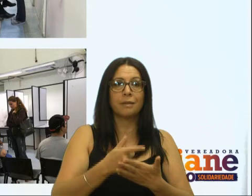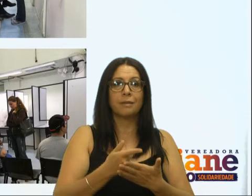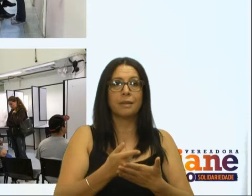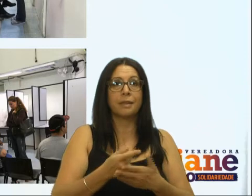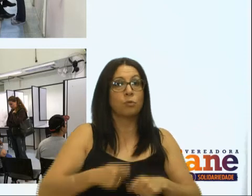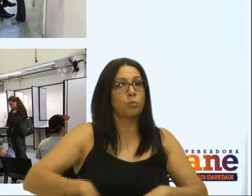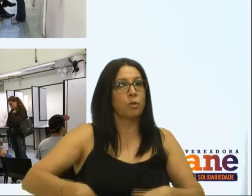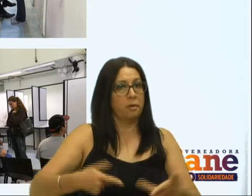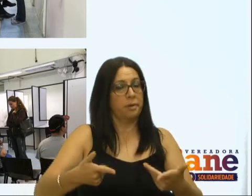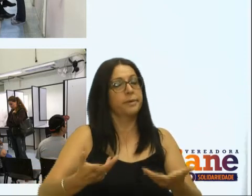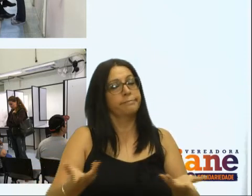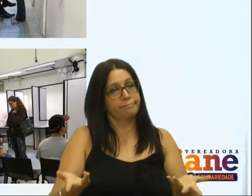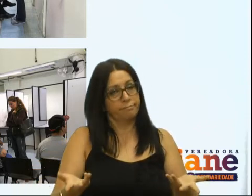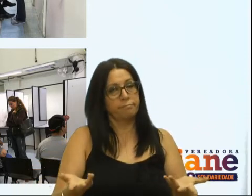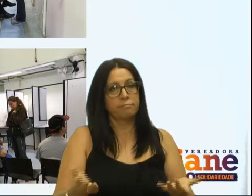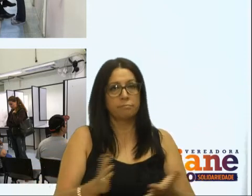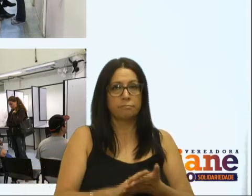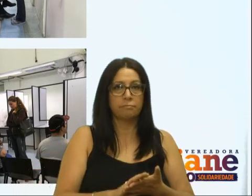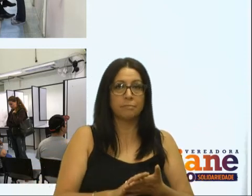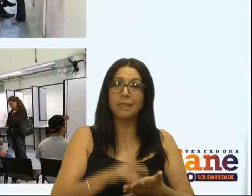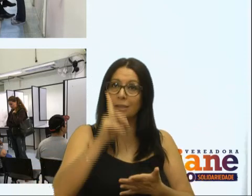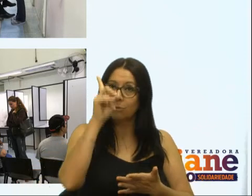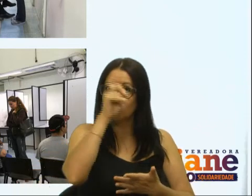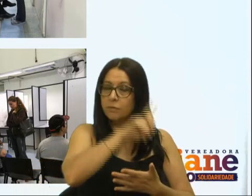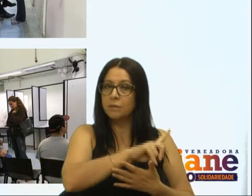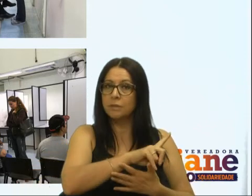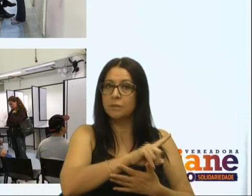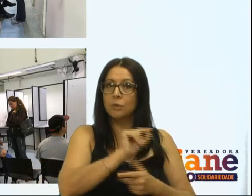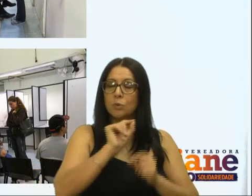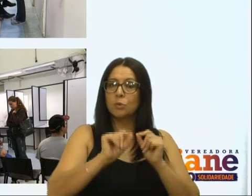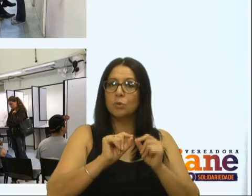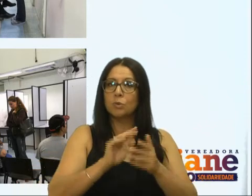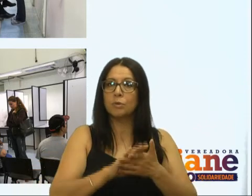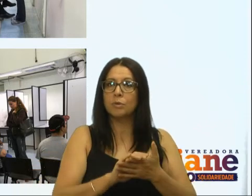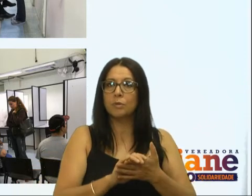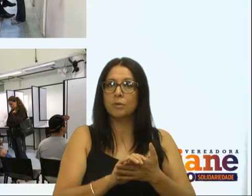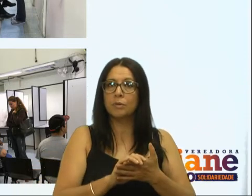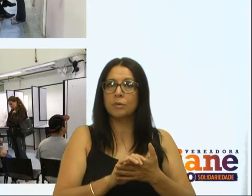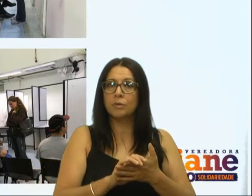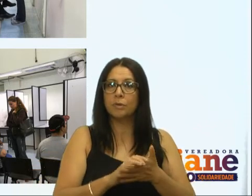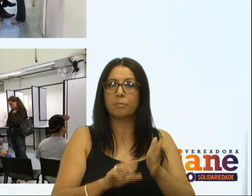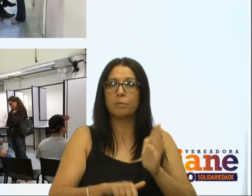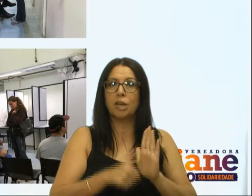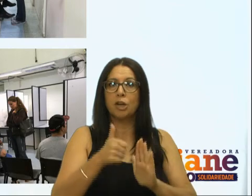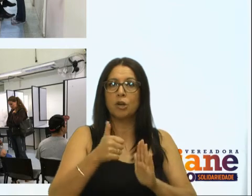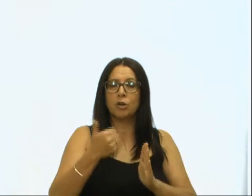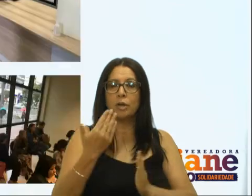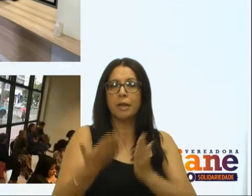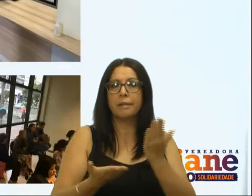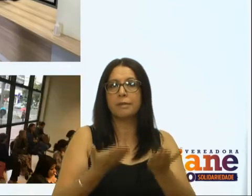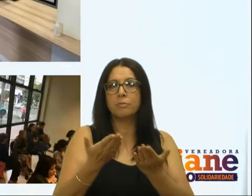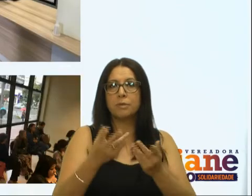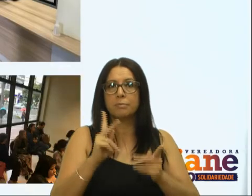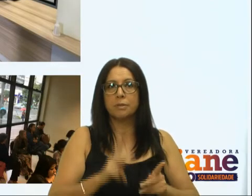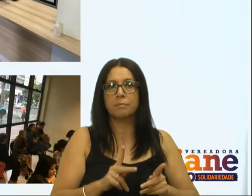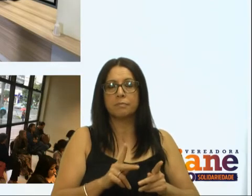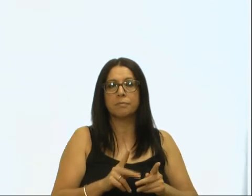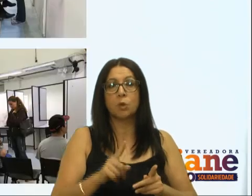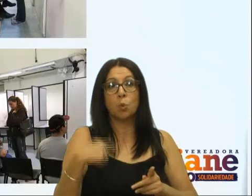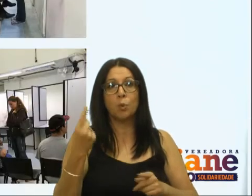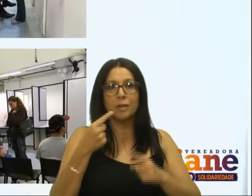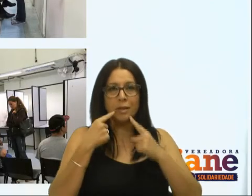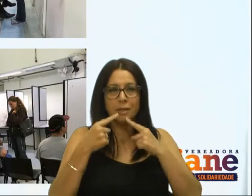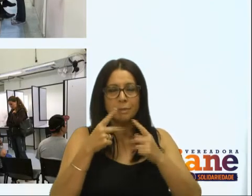custo, gera uma dificuldade com relação ao melhor atendimento das pessoas. E outra queixa